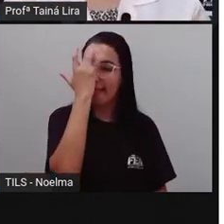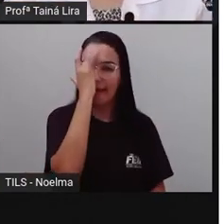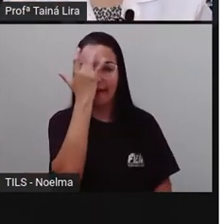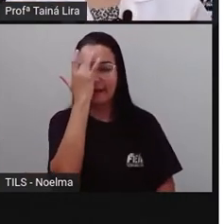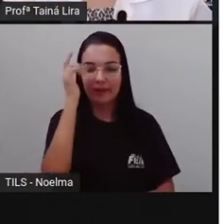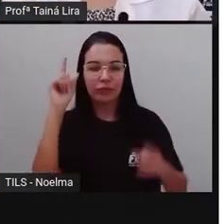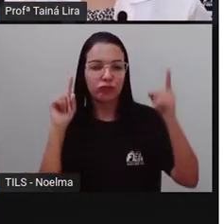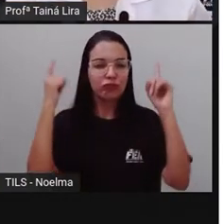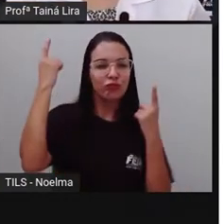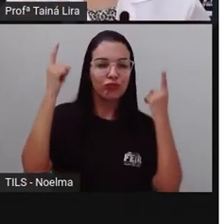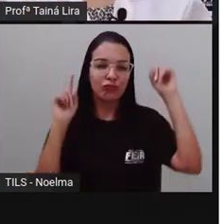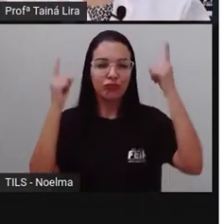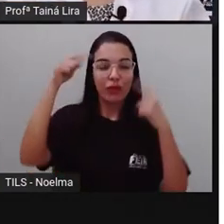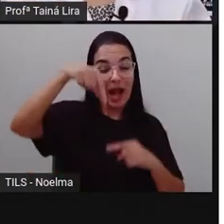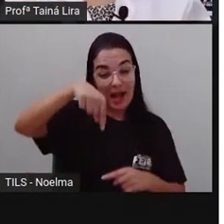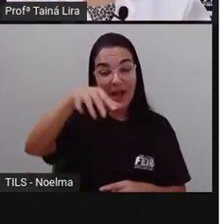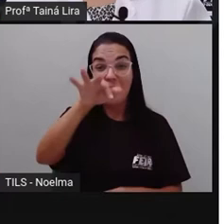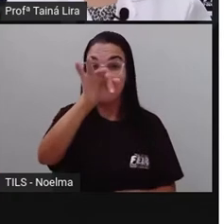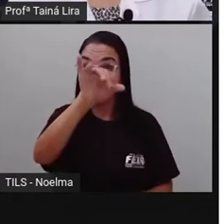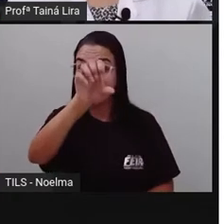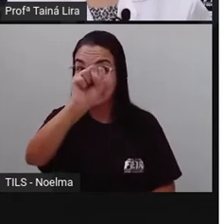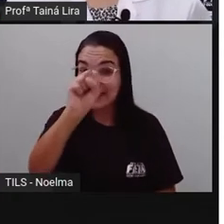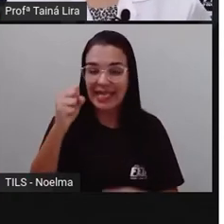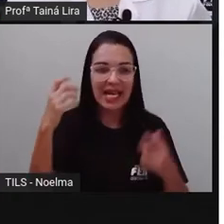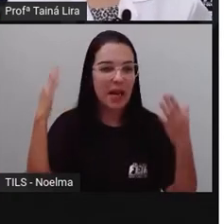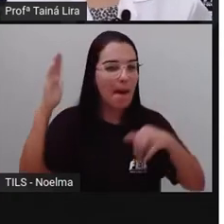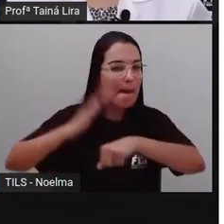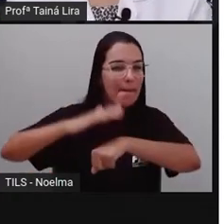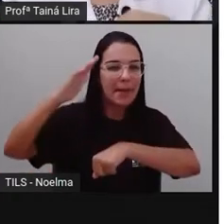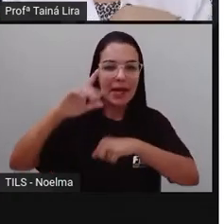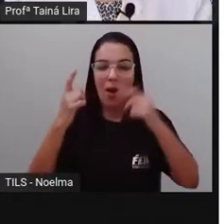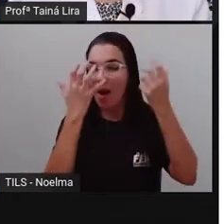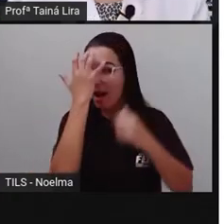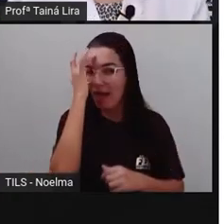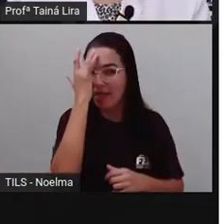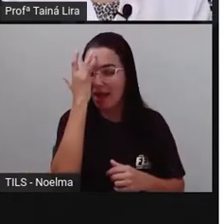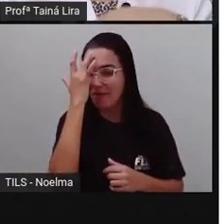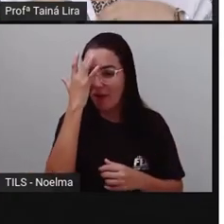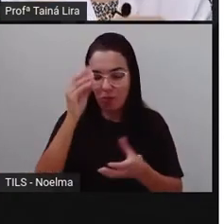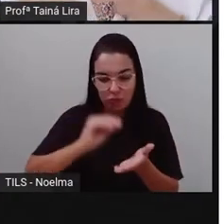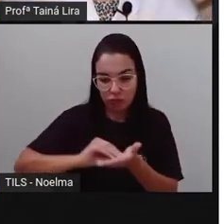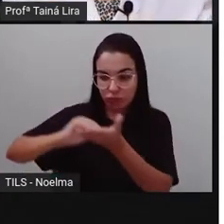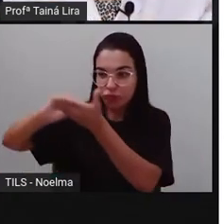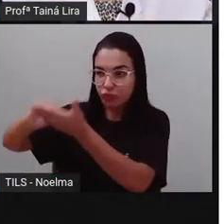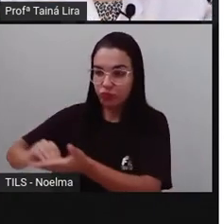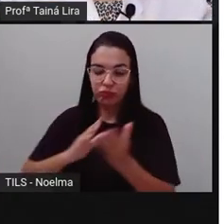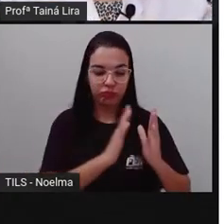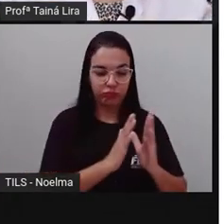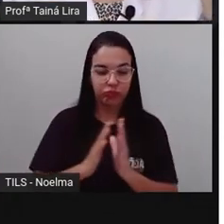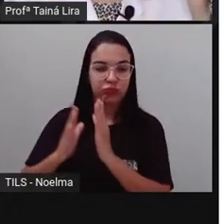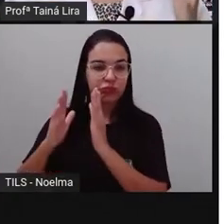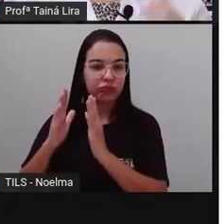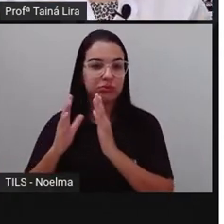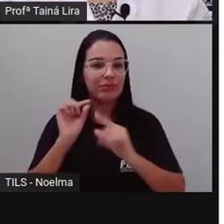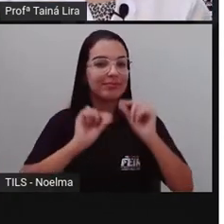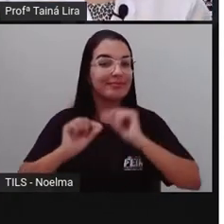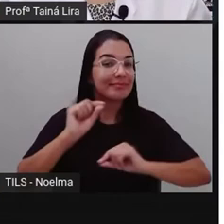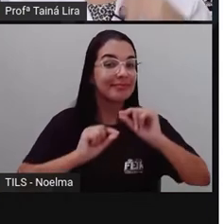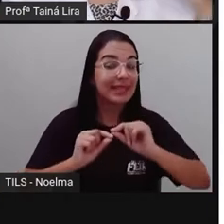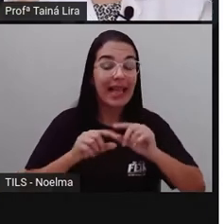Brasil, aqui em Feira de Santana. Nós já falamos sobre isso em uma aula anterior. E tudo isso é o quê?